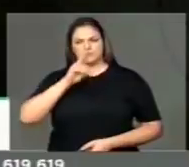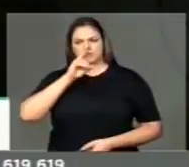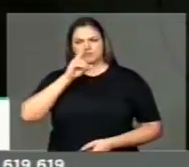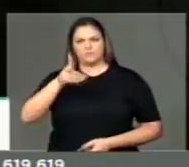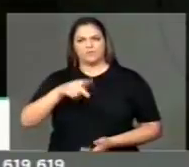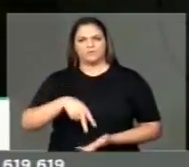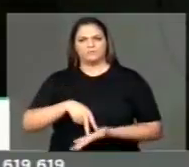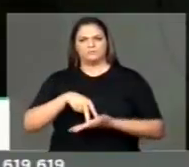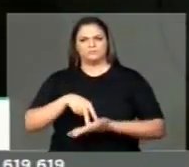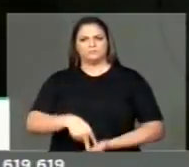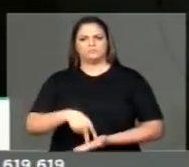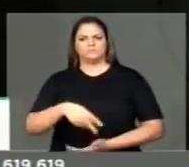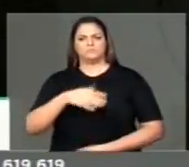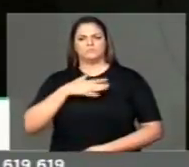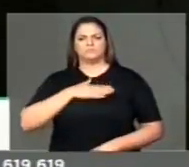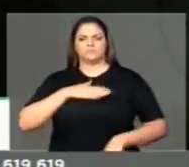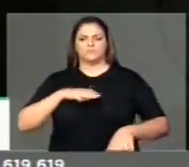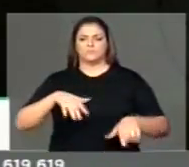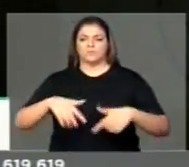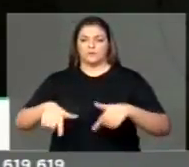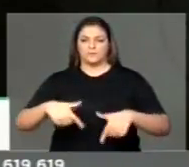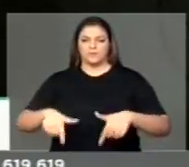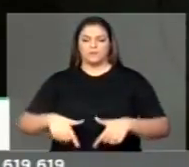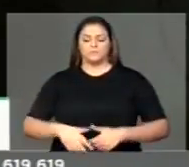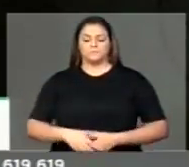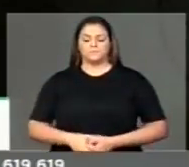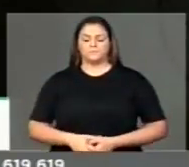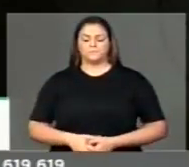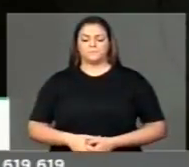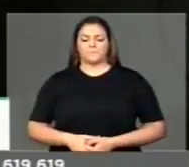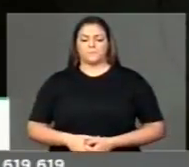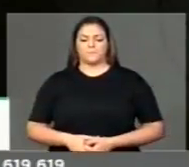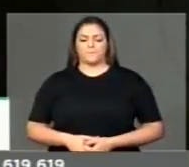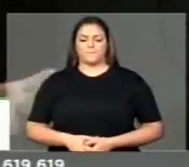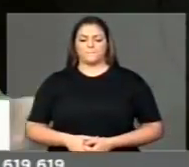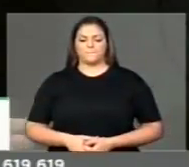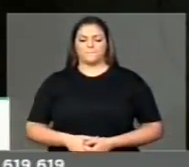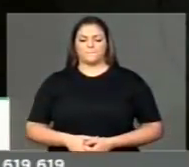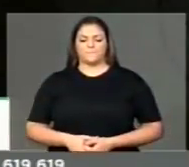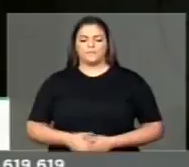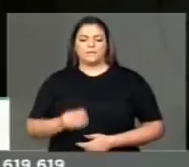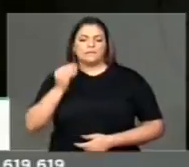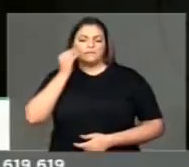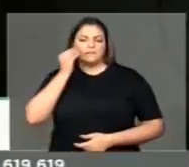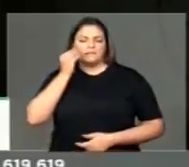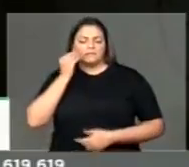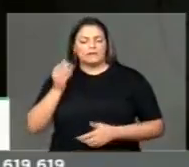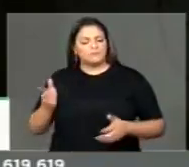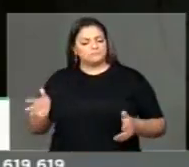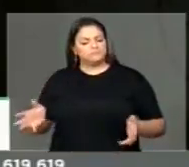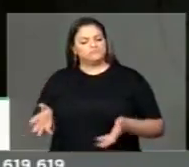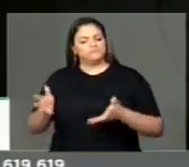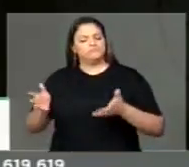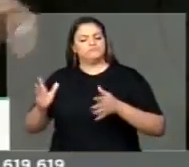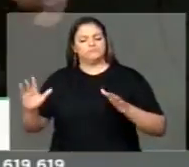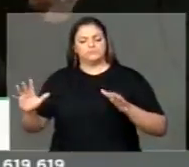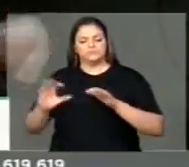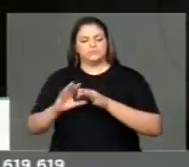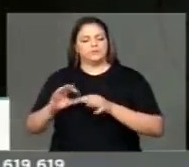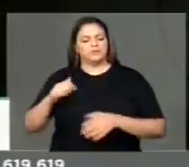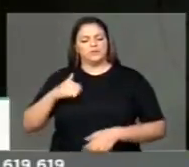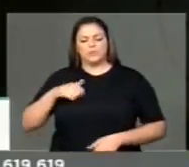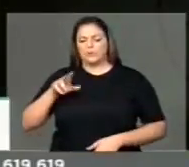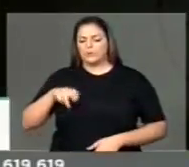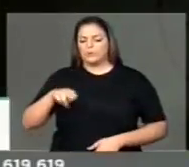de fazer o meu trabalho, tento ser a mais integradora possível dessa coletividade, nunca participei de uma